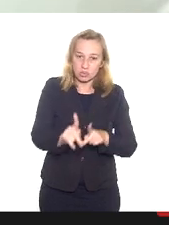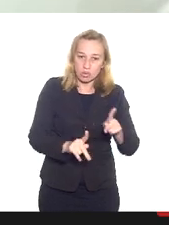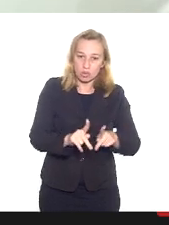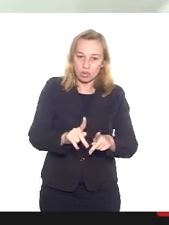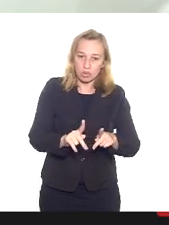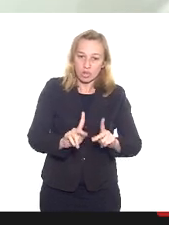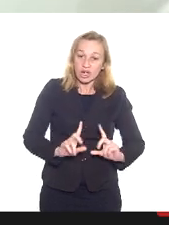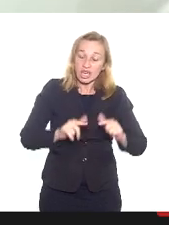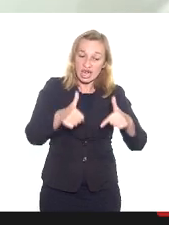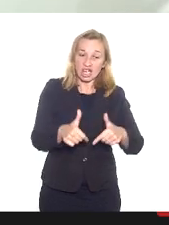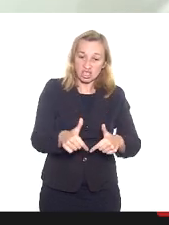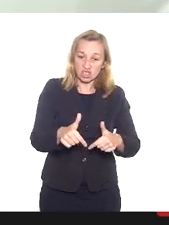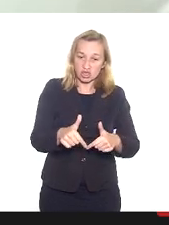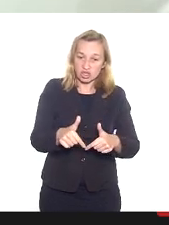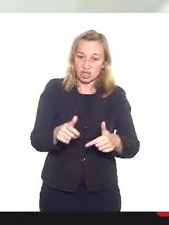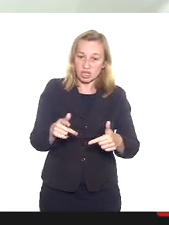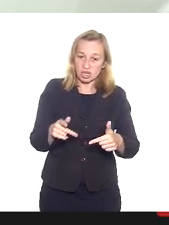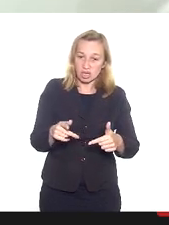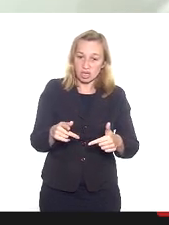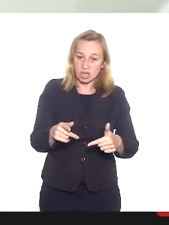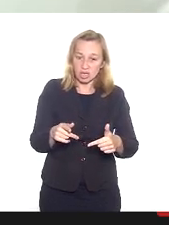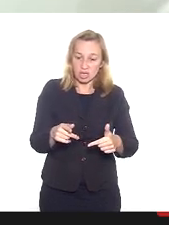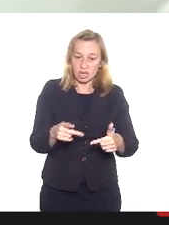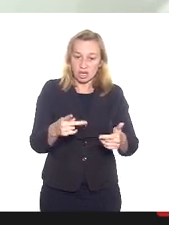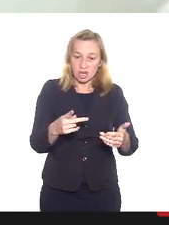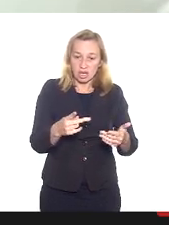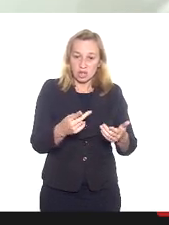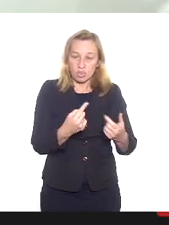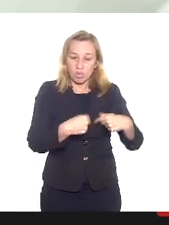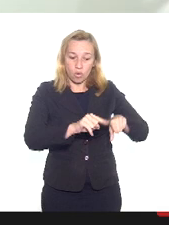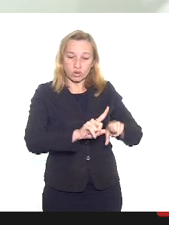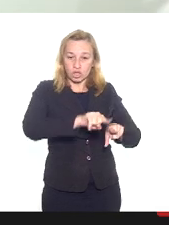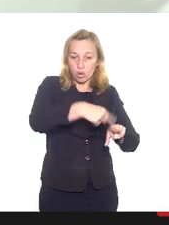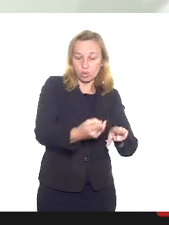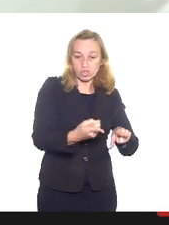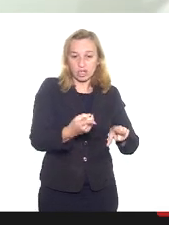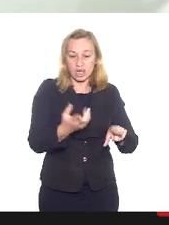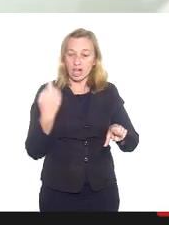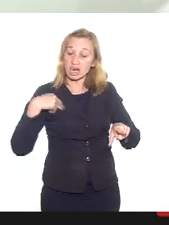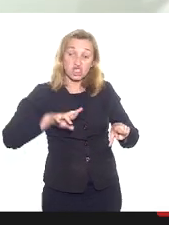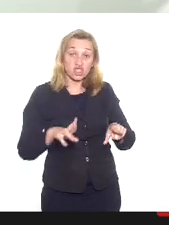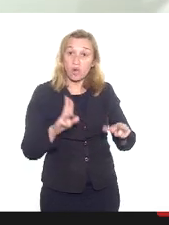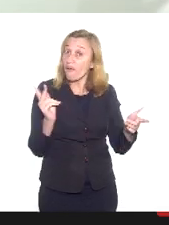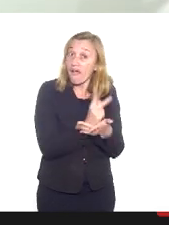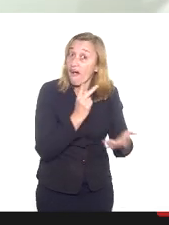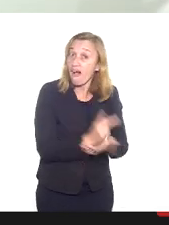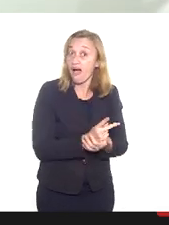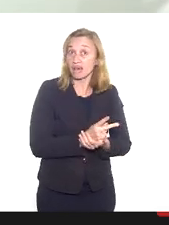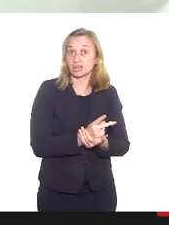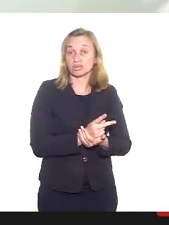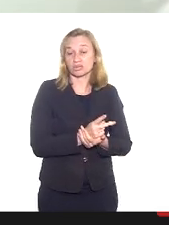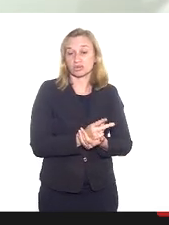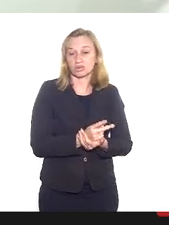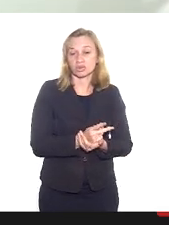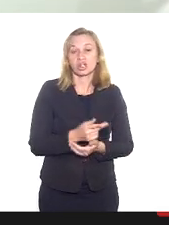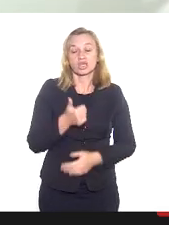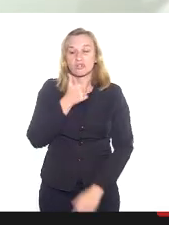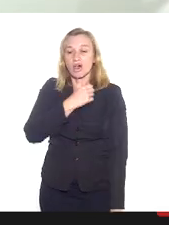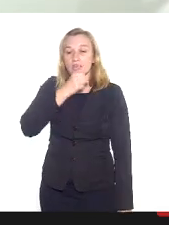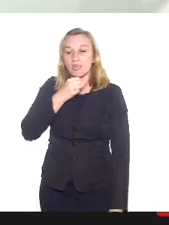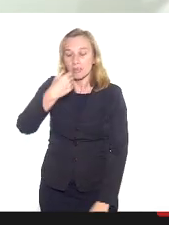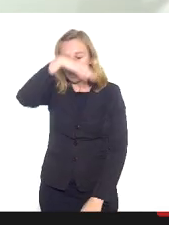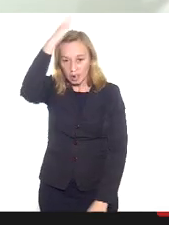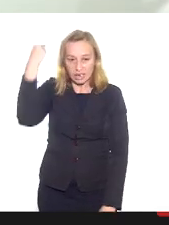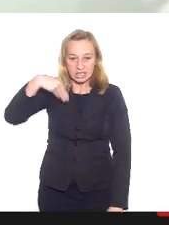atos desse tipo não são toleráveis e que são crime, eles precisam saber. A gente tem aí a mãe Nilce que também faz parte